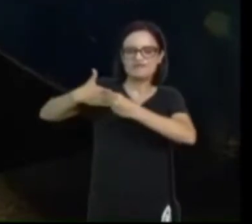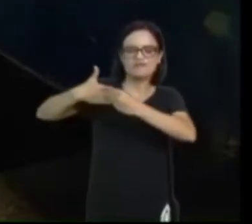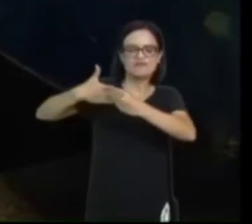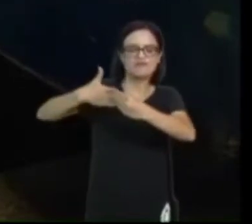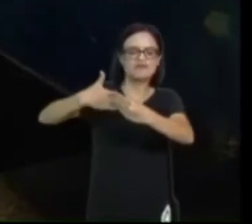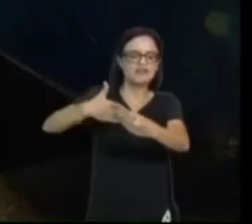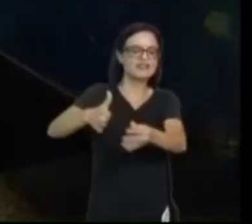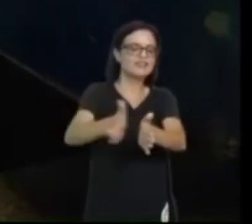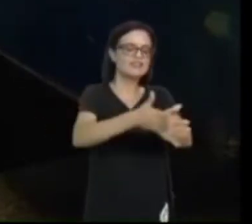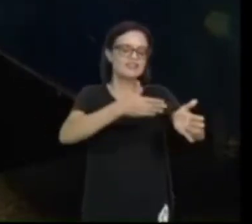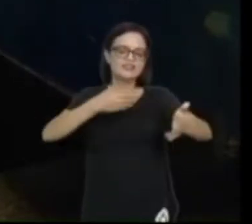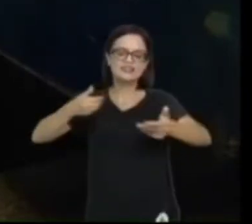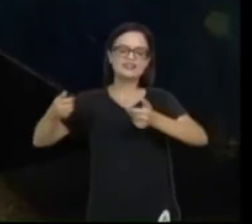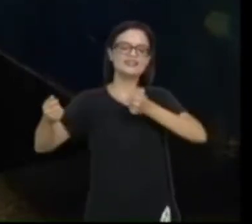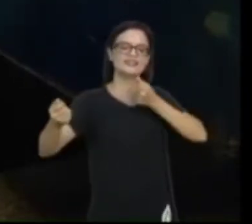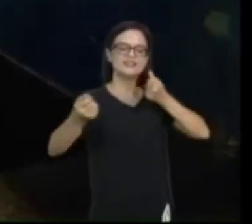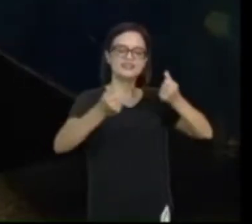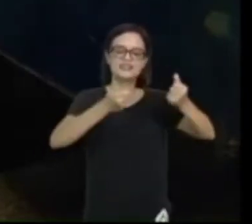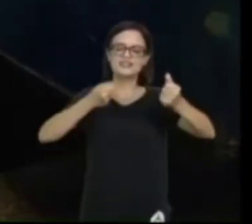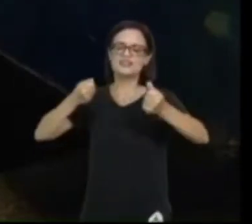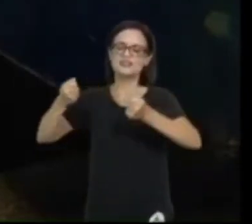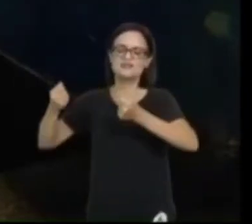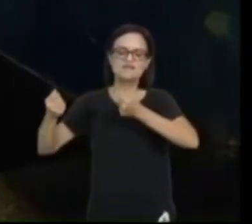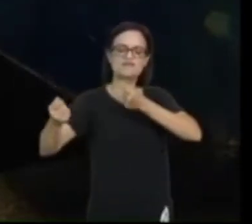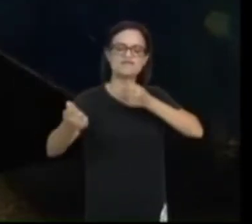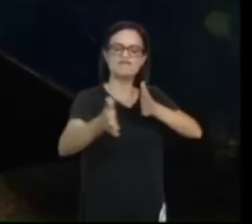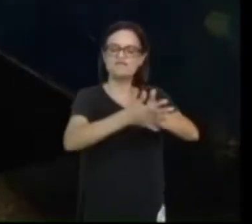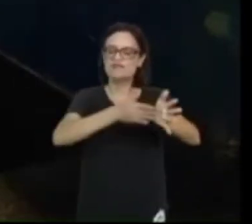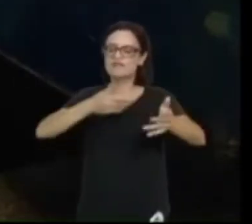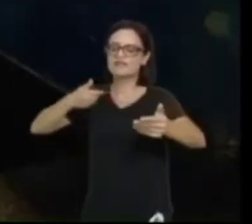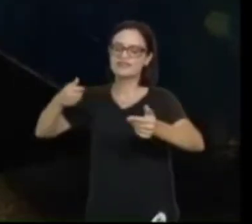me guiou Aleluia